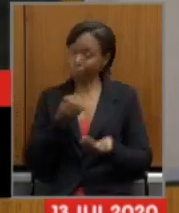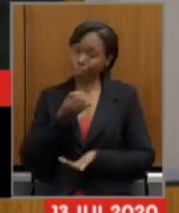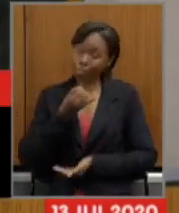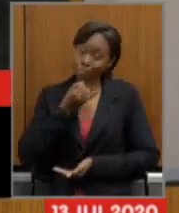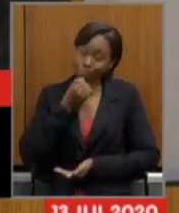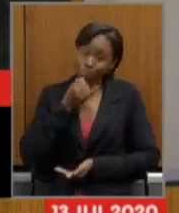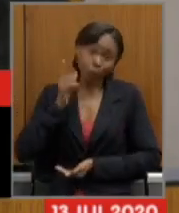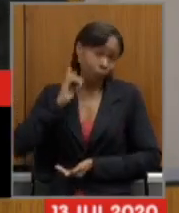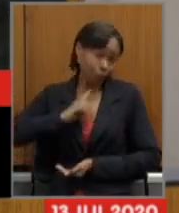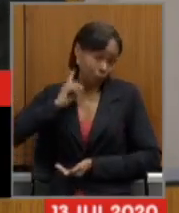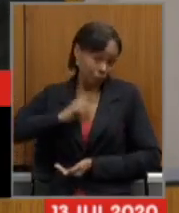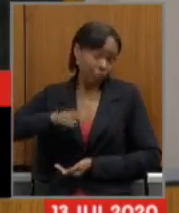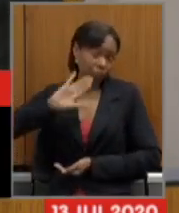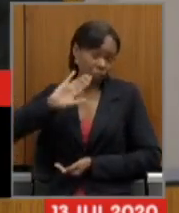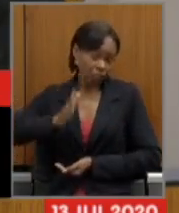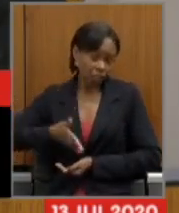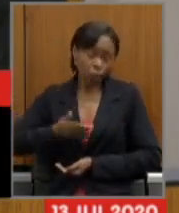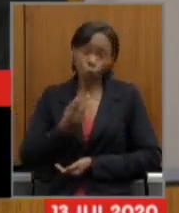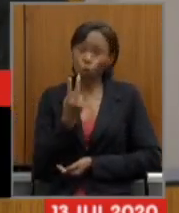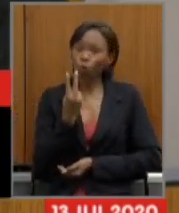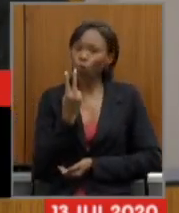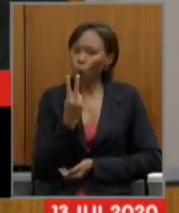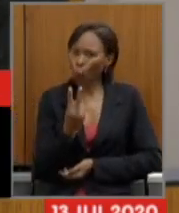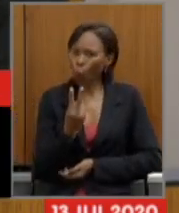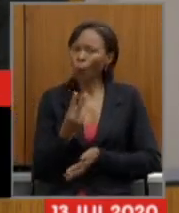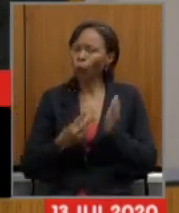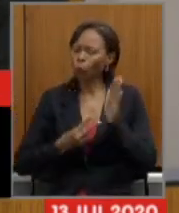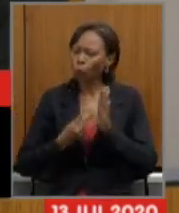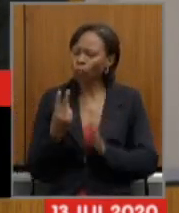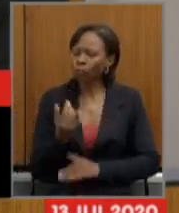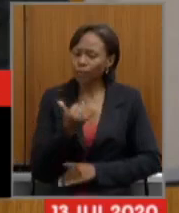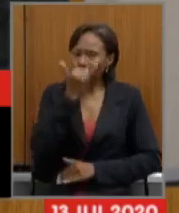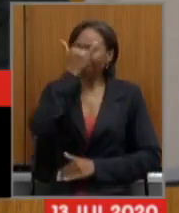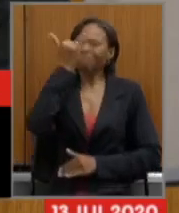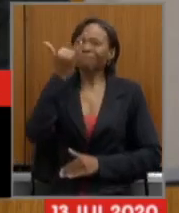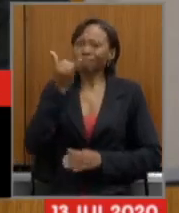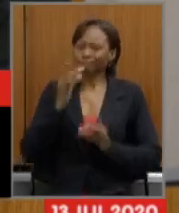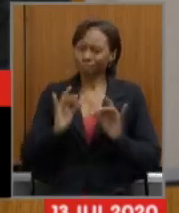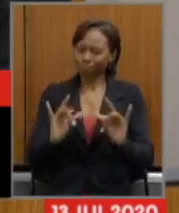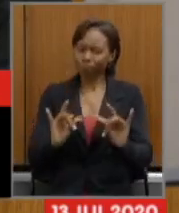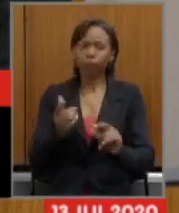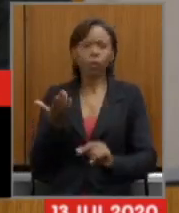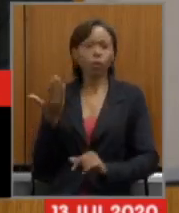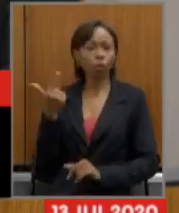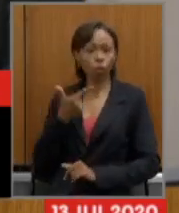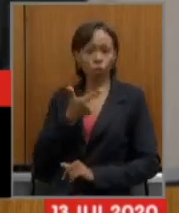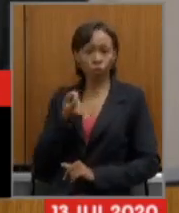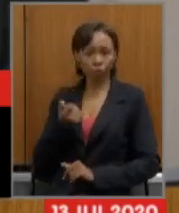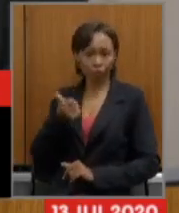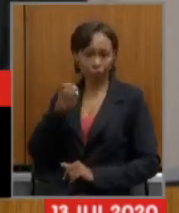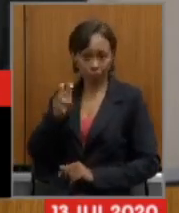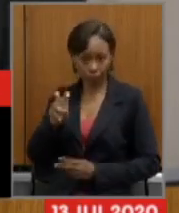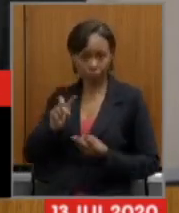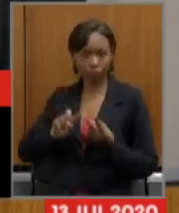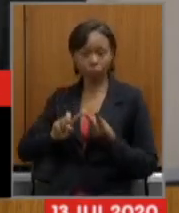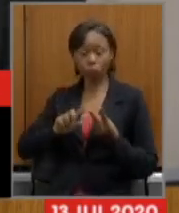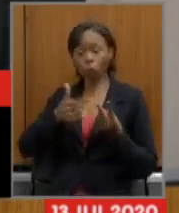Minas já teve dois acidentes um em 2015 e um em 2019